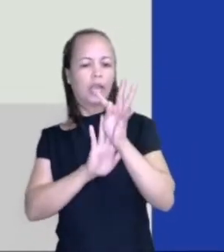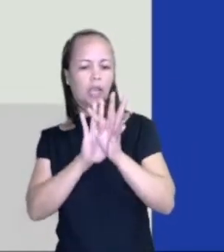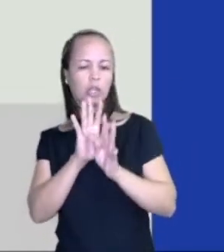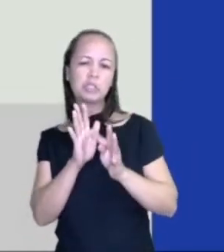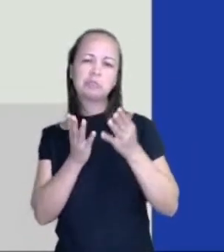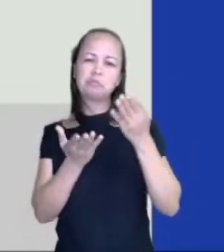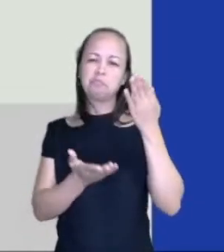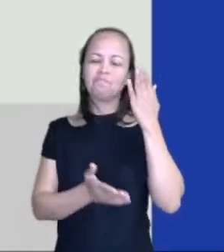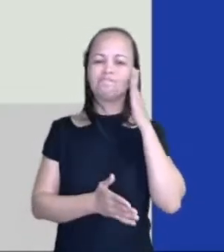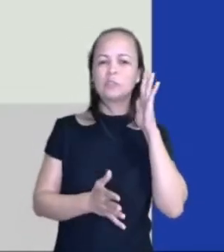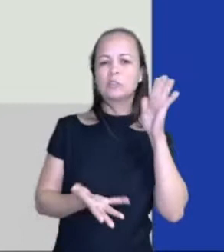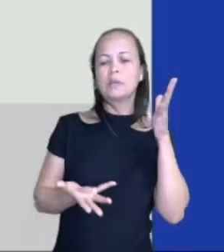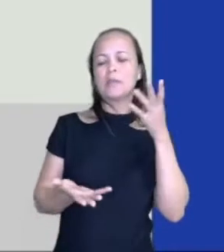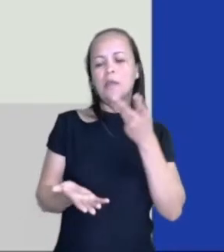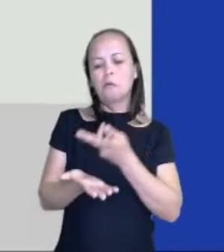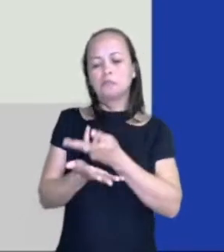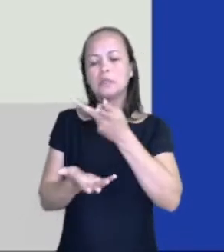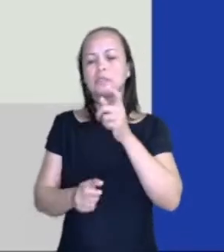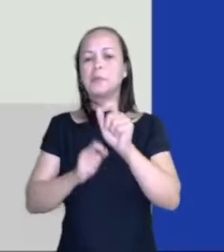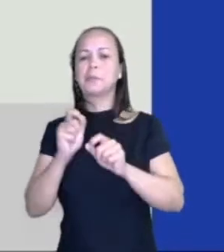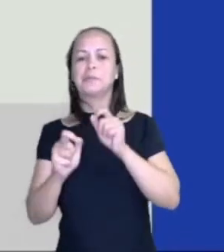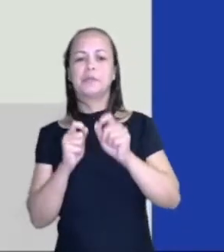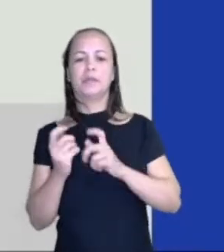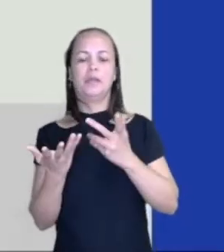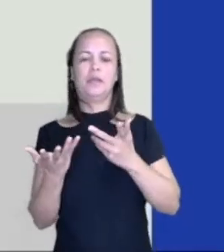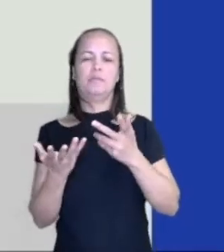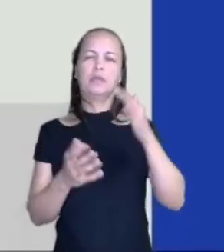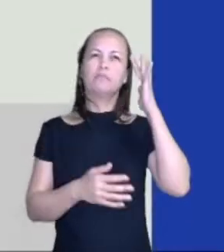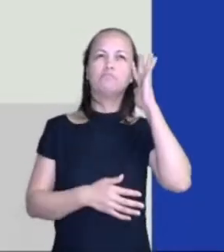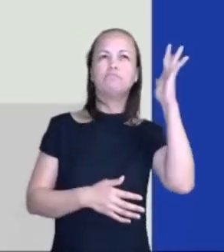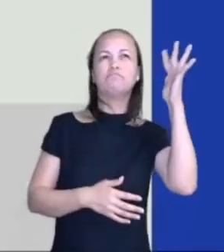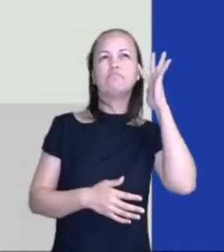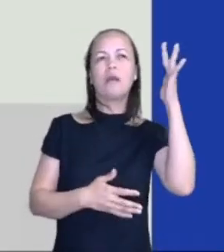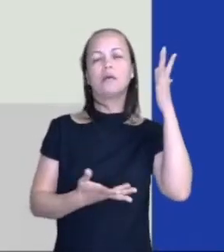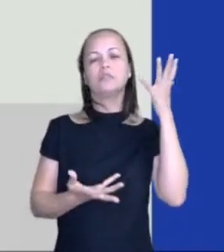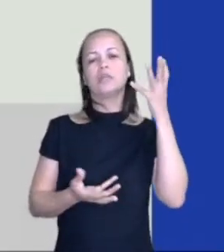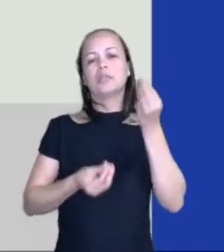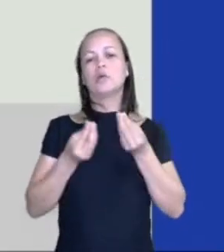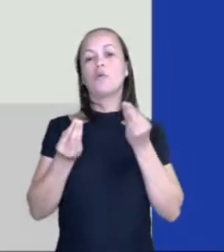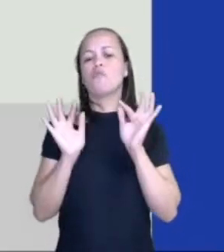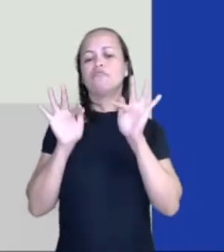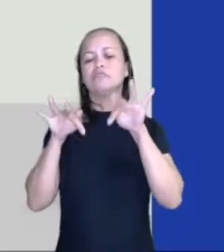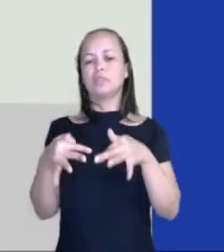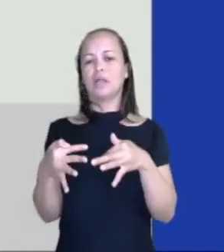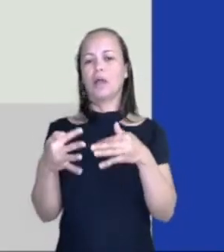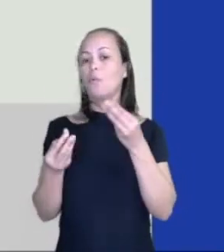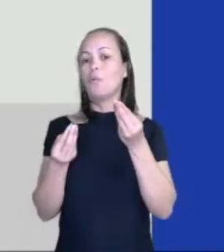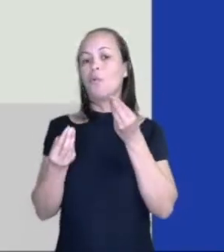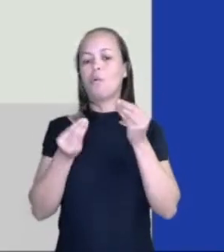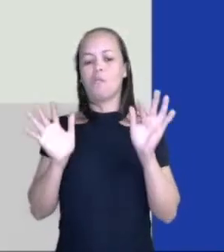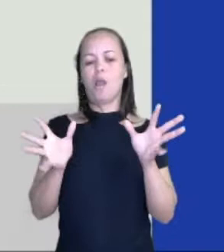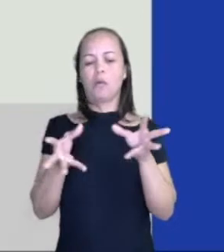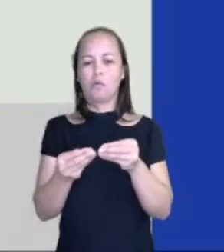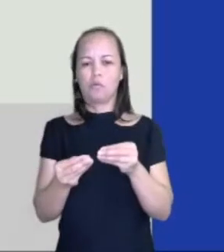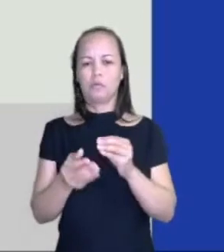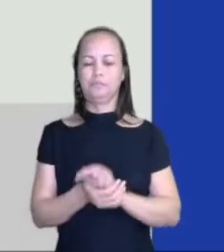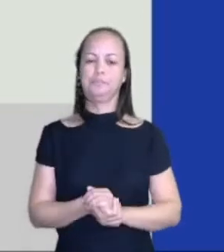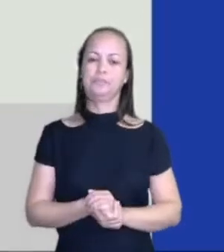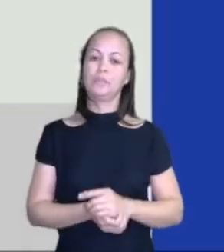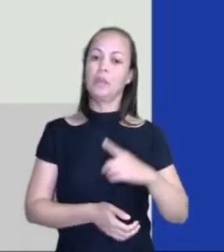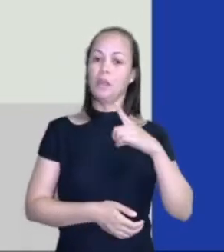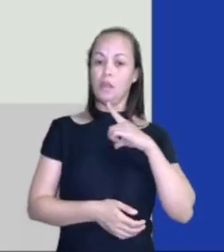até, e aí, o que aconteceu? A gente fica meio que imaginando esse final, essa conclusão. E tem aquela